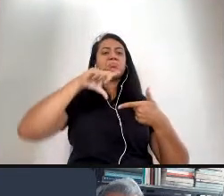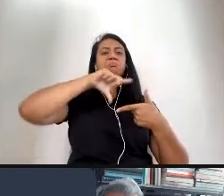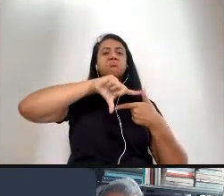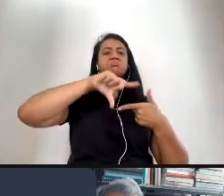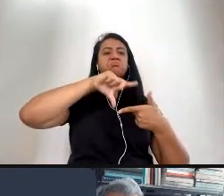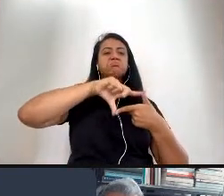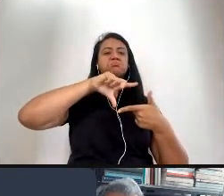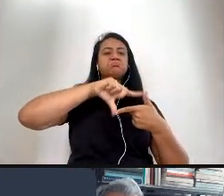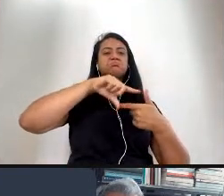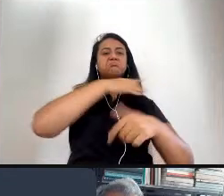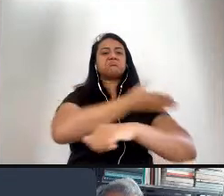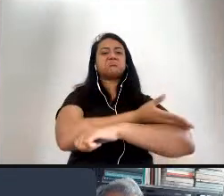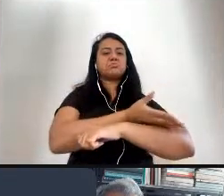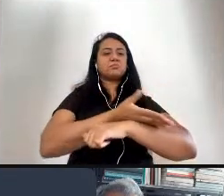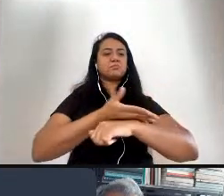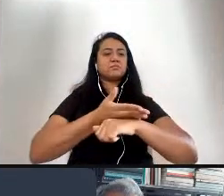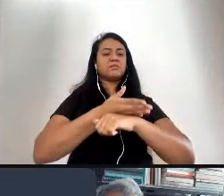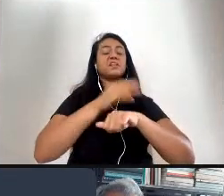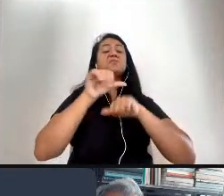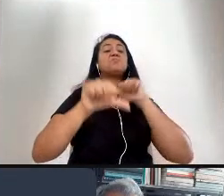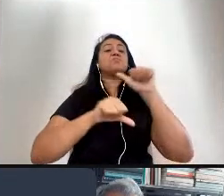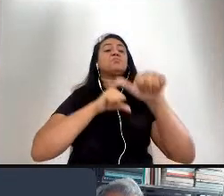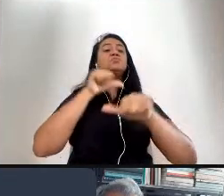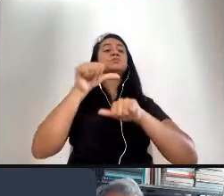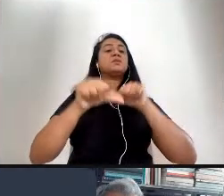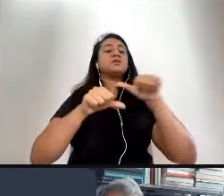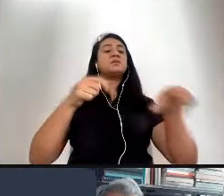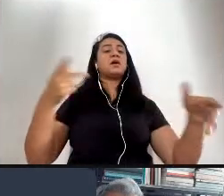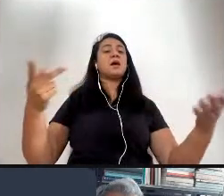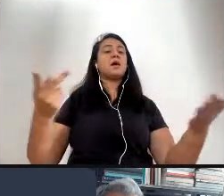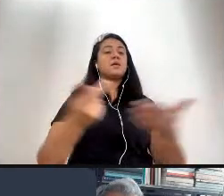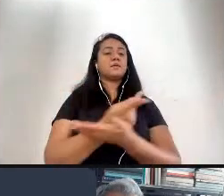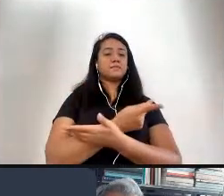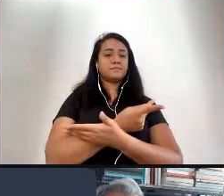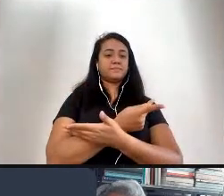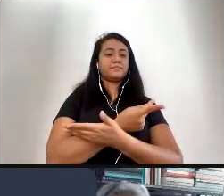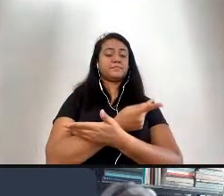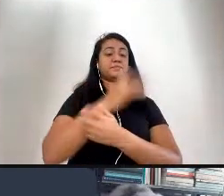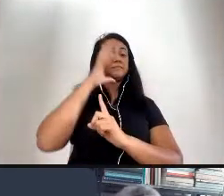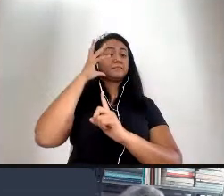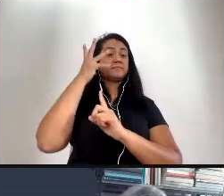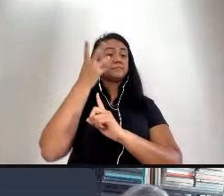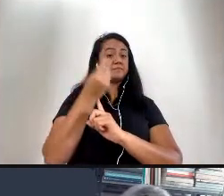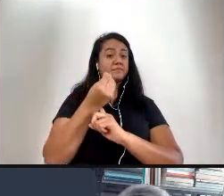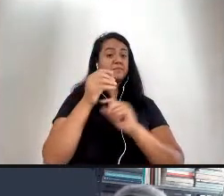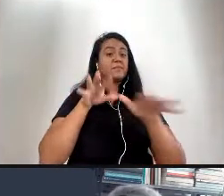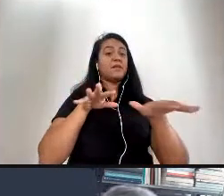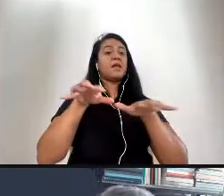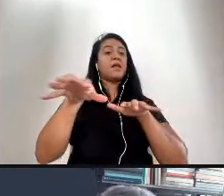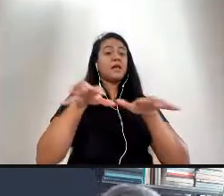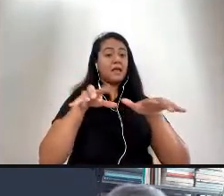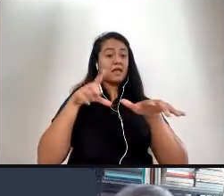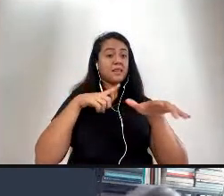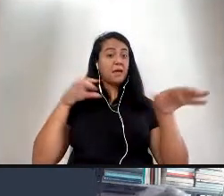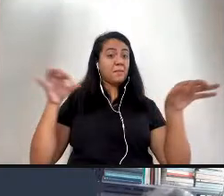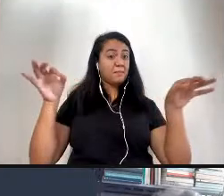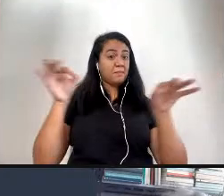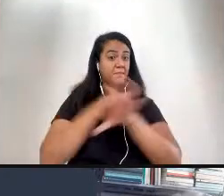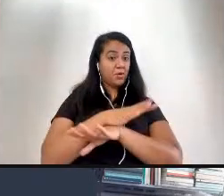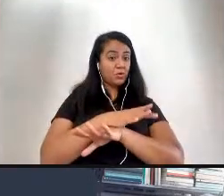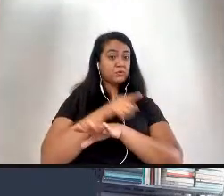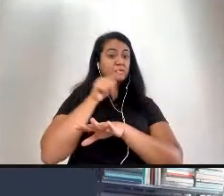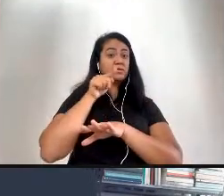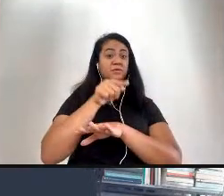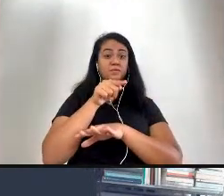e gerar transformação o ativismo artístico está preparado para lidar com esse problema sem agravá-lo